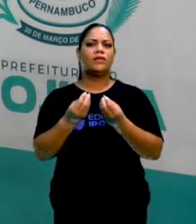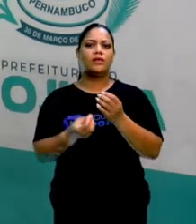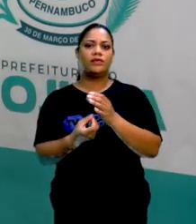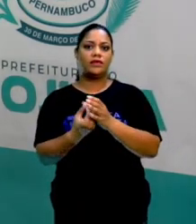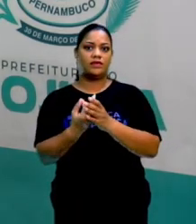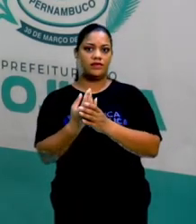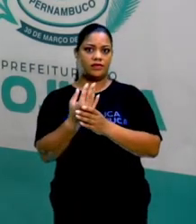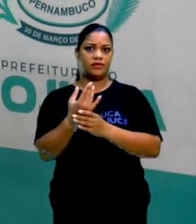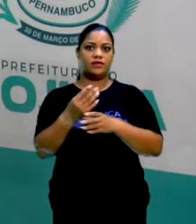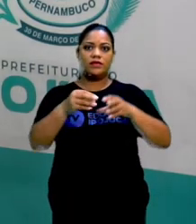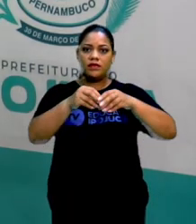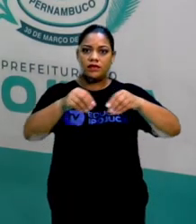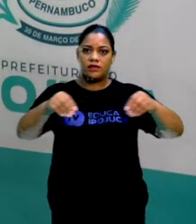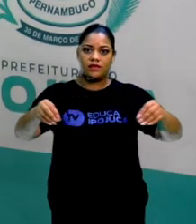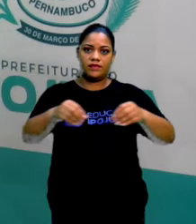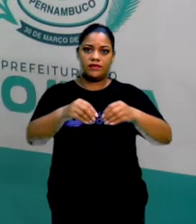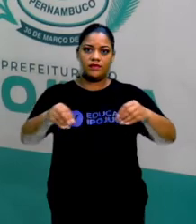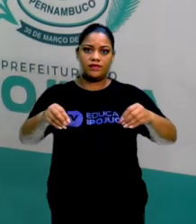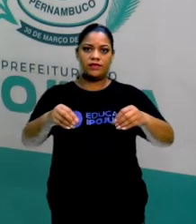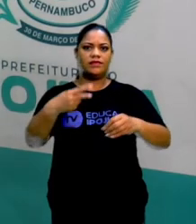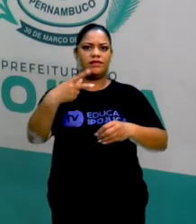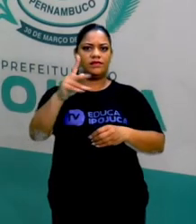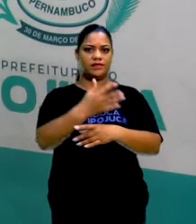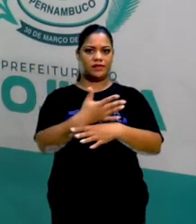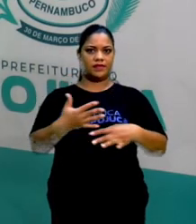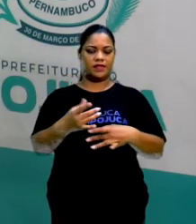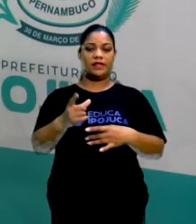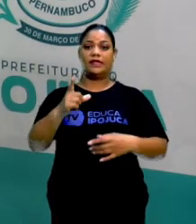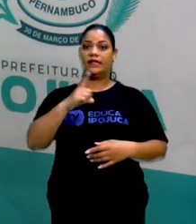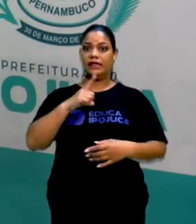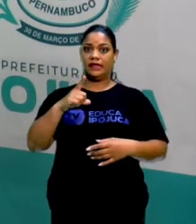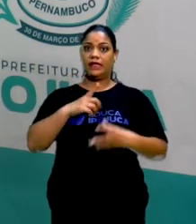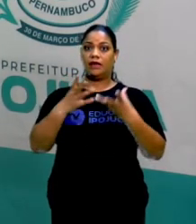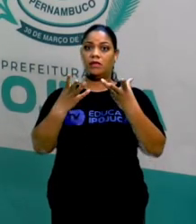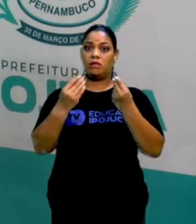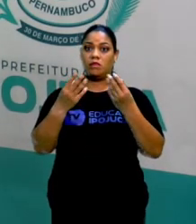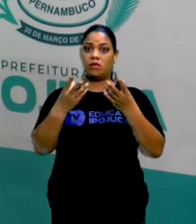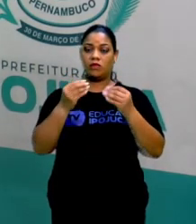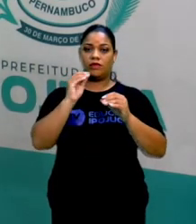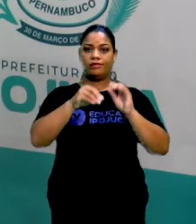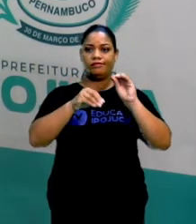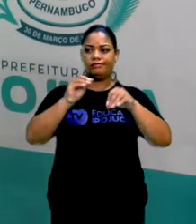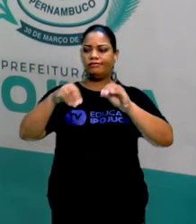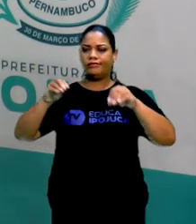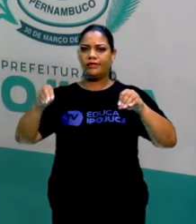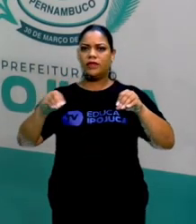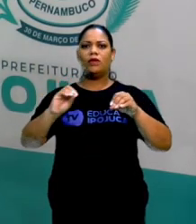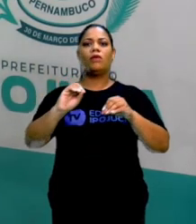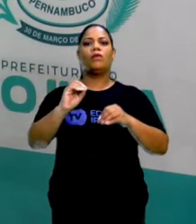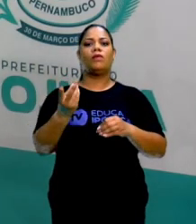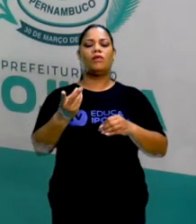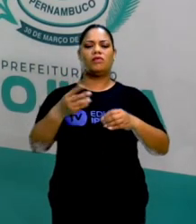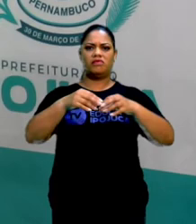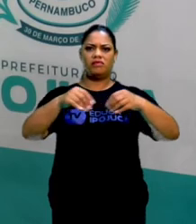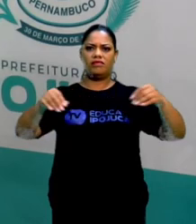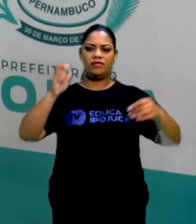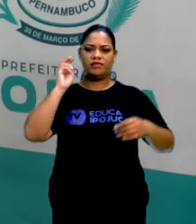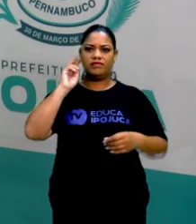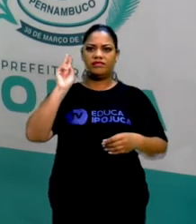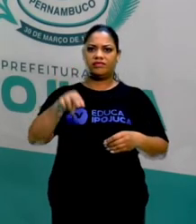e a cobertura do solo na sua cidade? Existe muita plantação na sua cidade ou a terra está muito exposta?